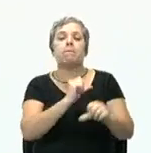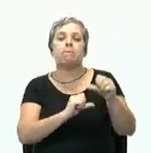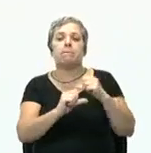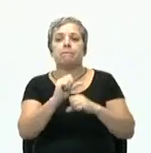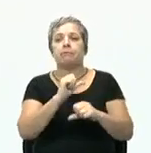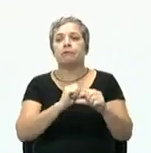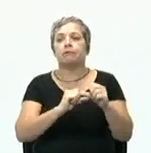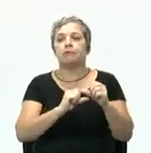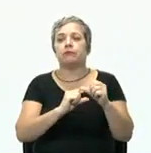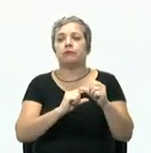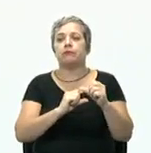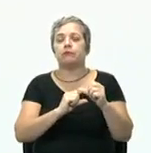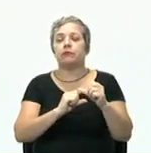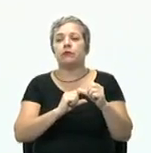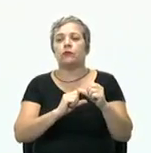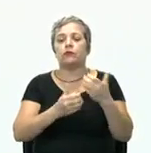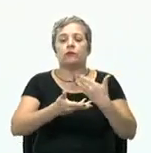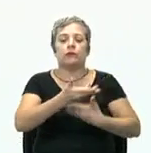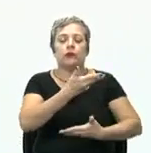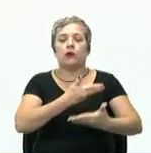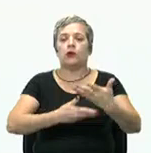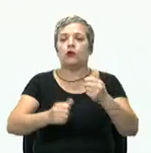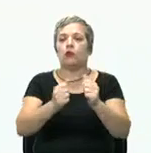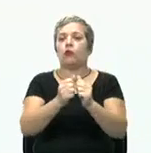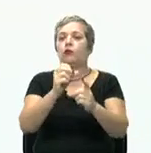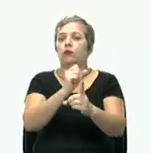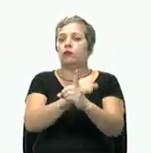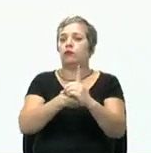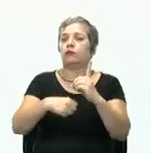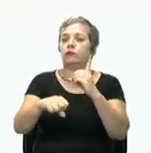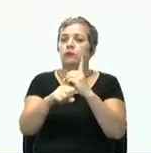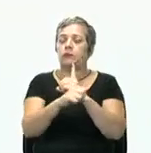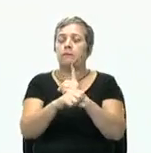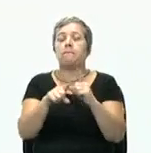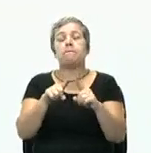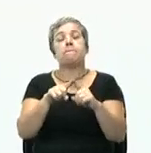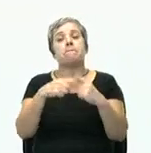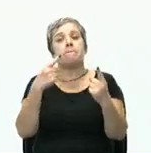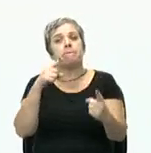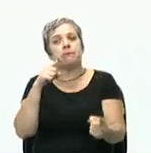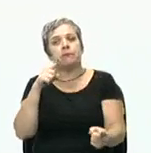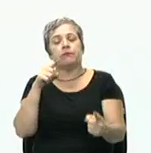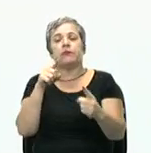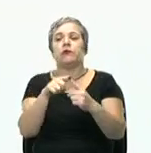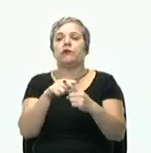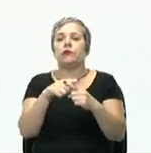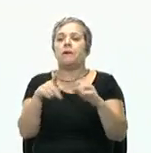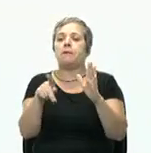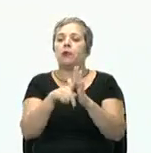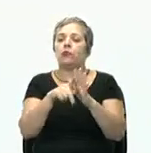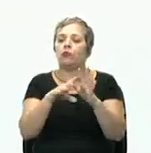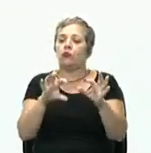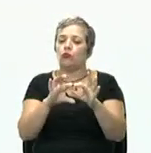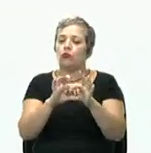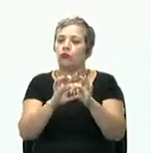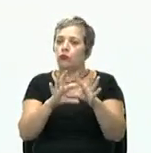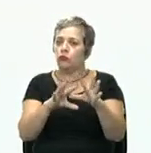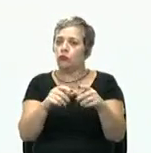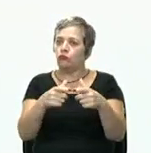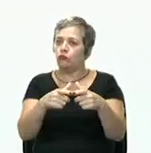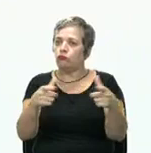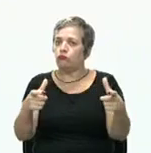uma forma de interagir com a sociedade. Mas os objetivos fazem parte de um contexto mais amplo.